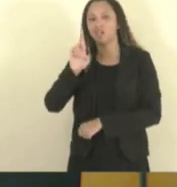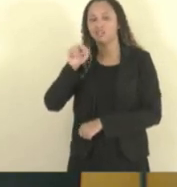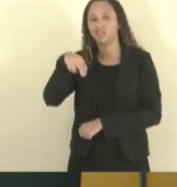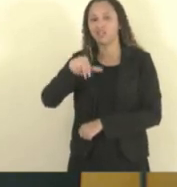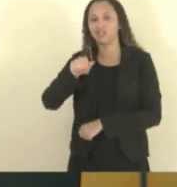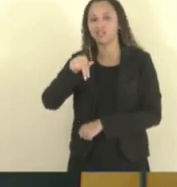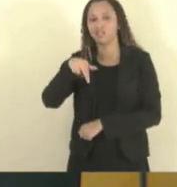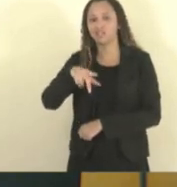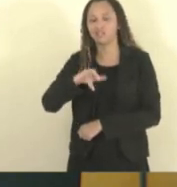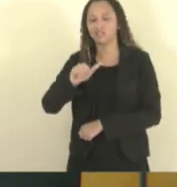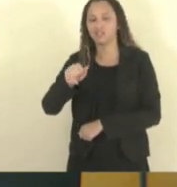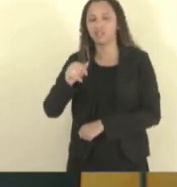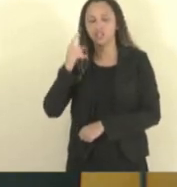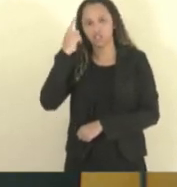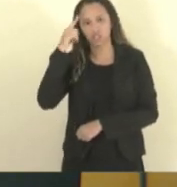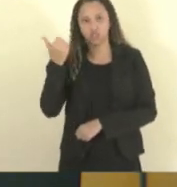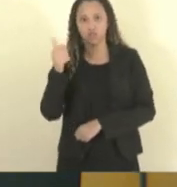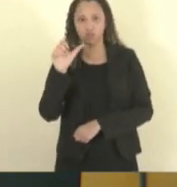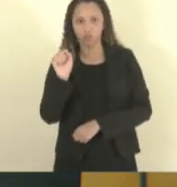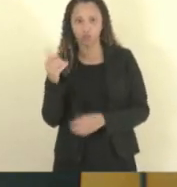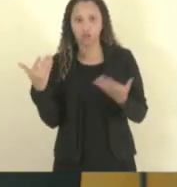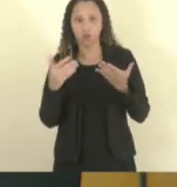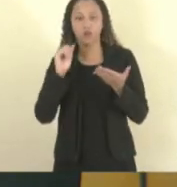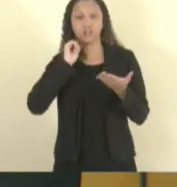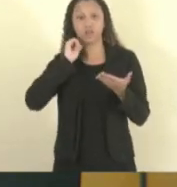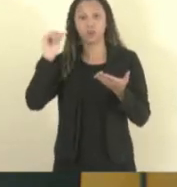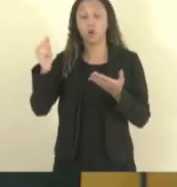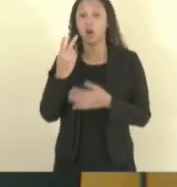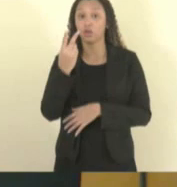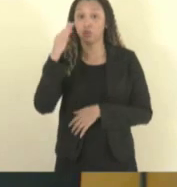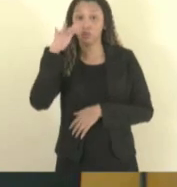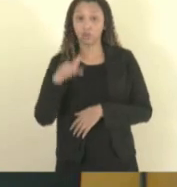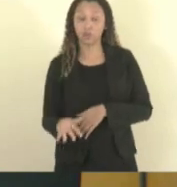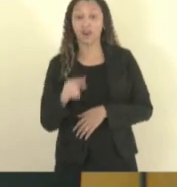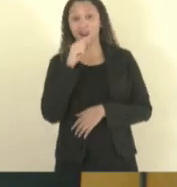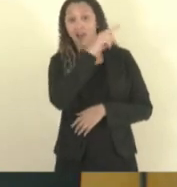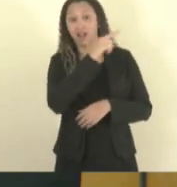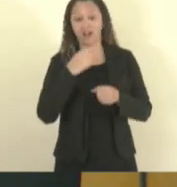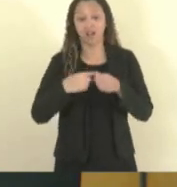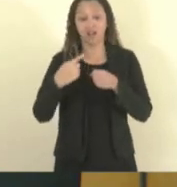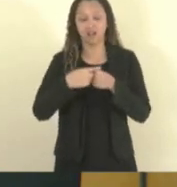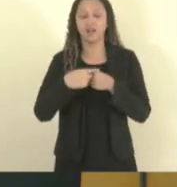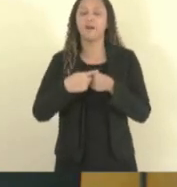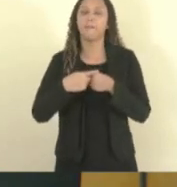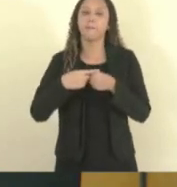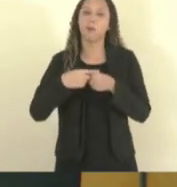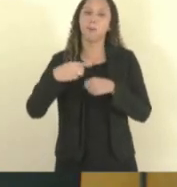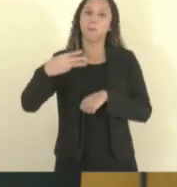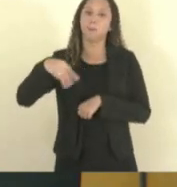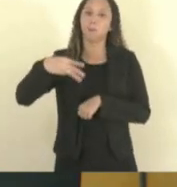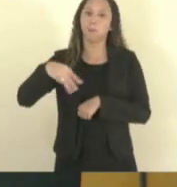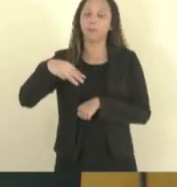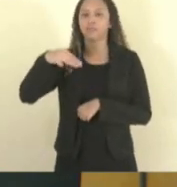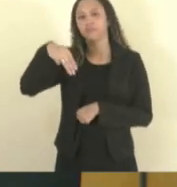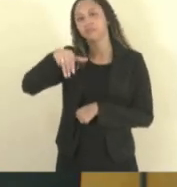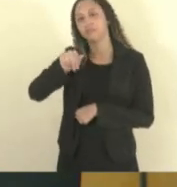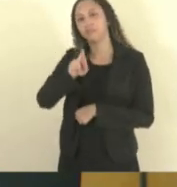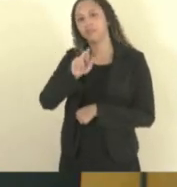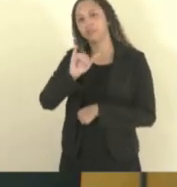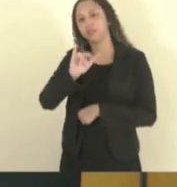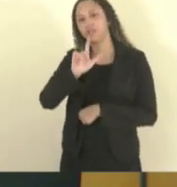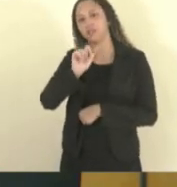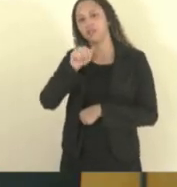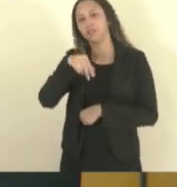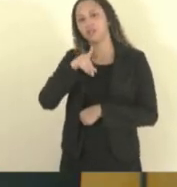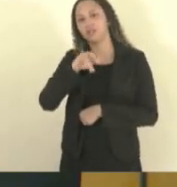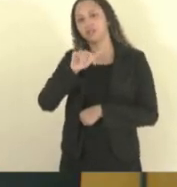18, agora de abril, às 14 horas, no município de Marilândia. Ok, senhor